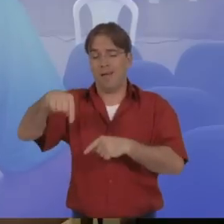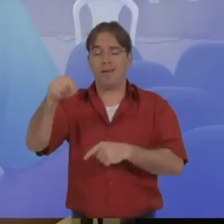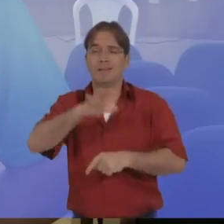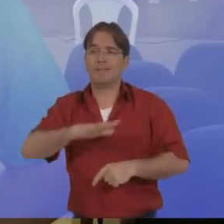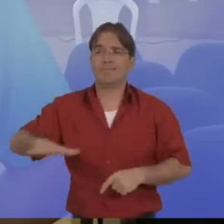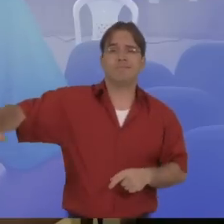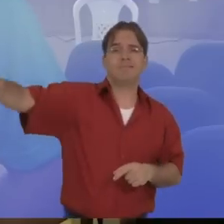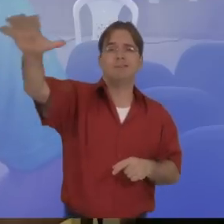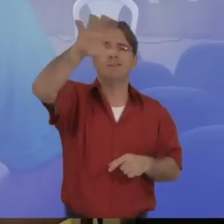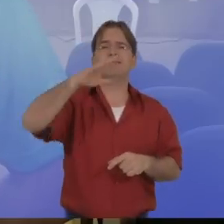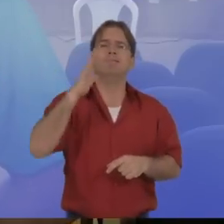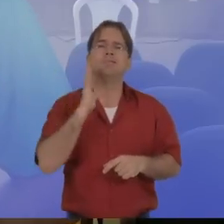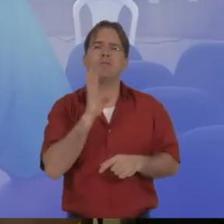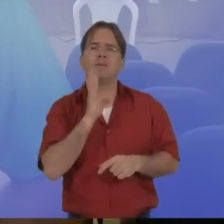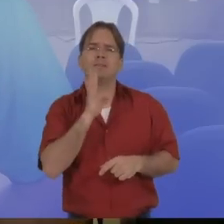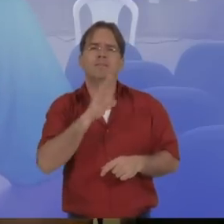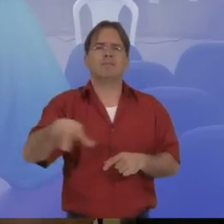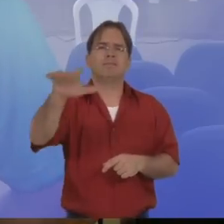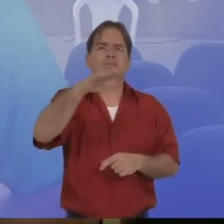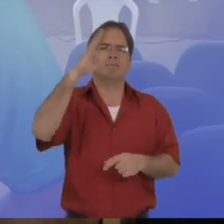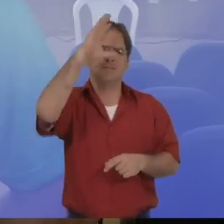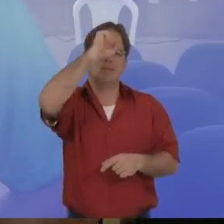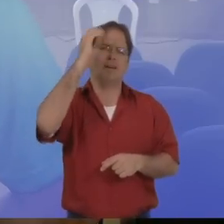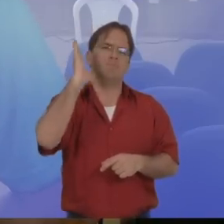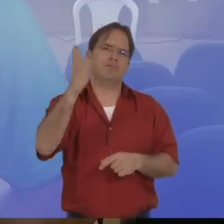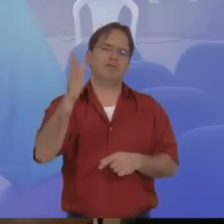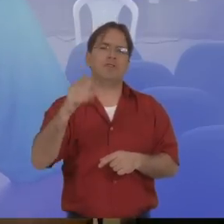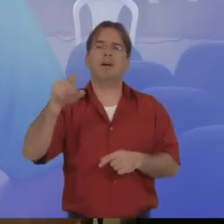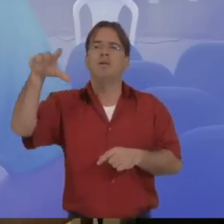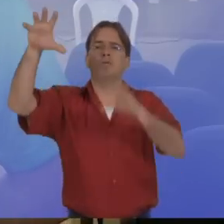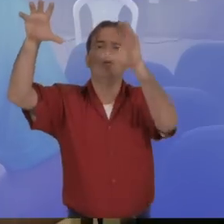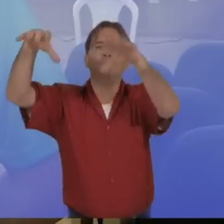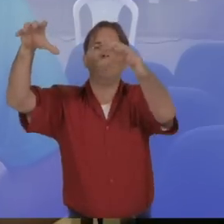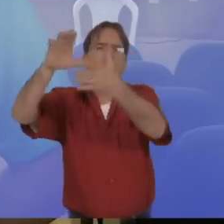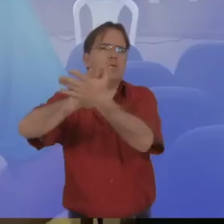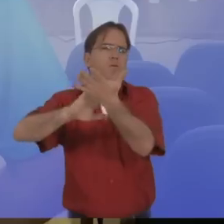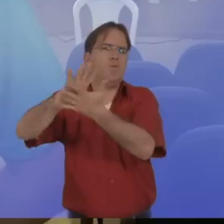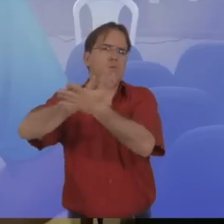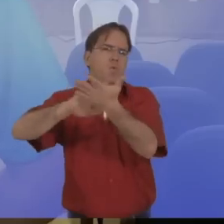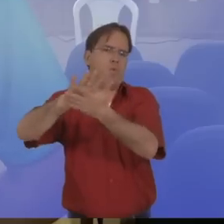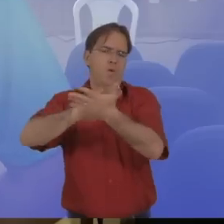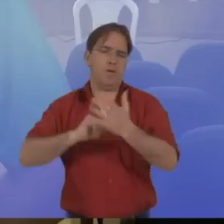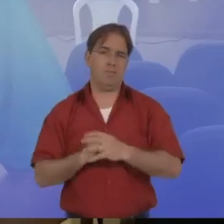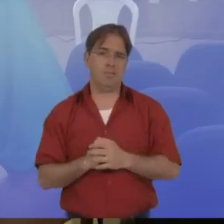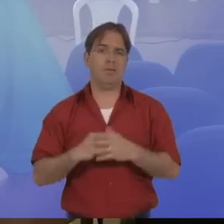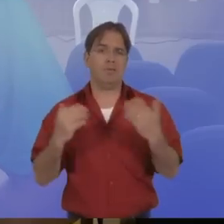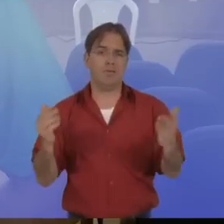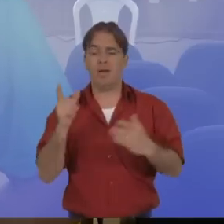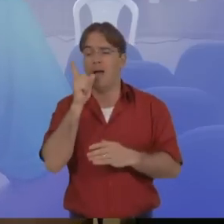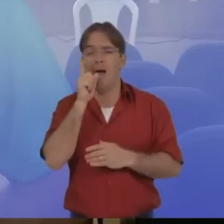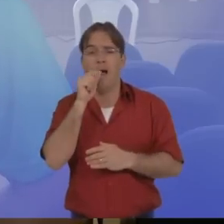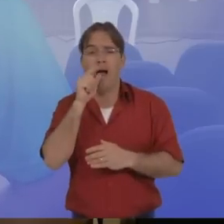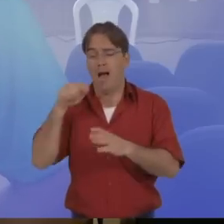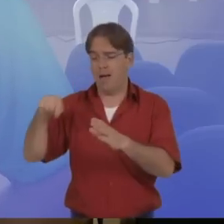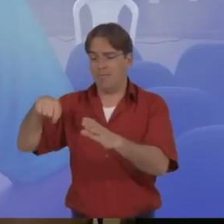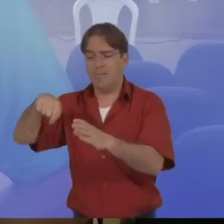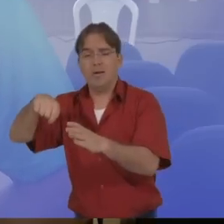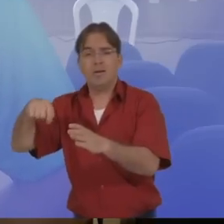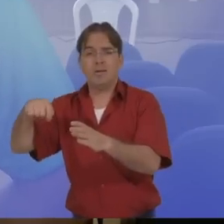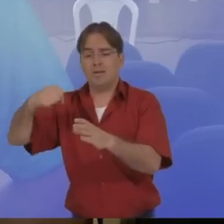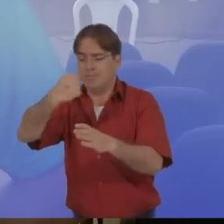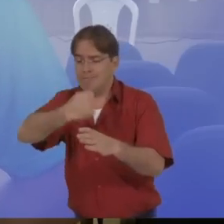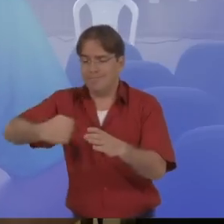que nós estamos num período, como é sabido por todos, de longa estiagem. Então, esse processo está sendo muito útil, tanto